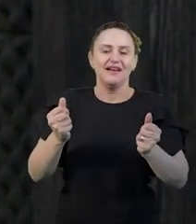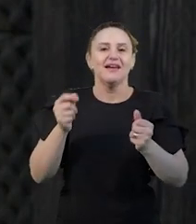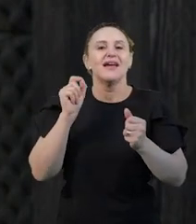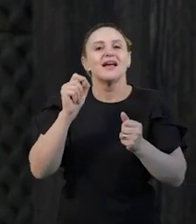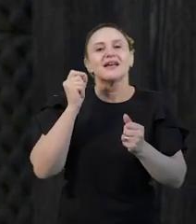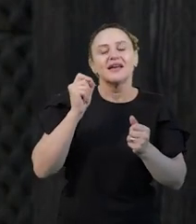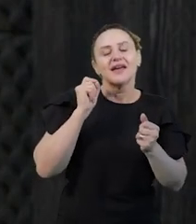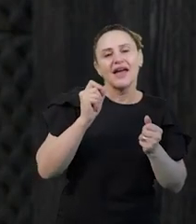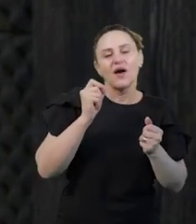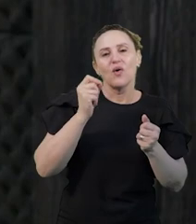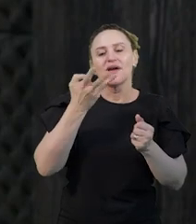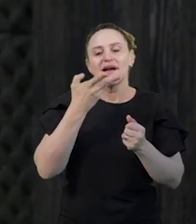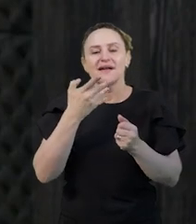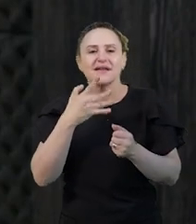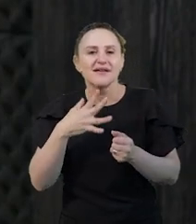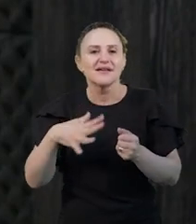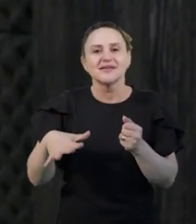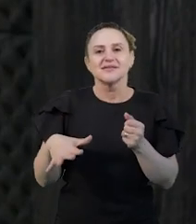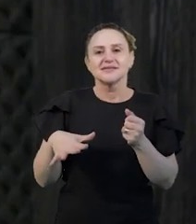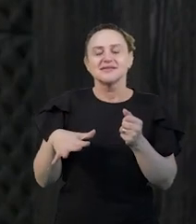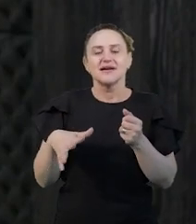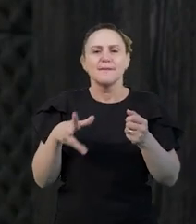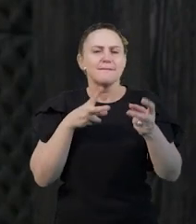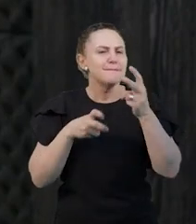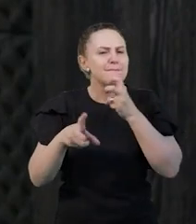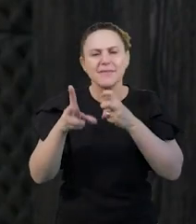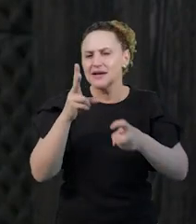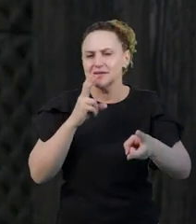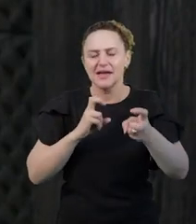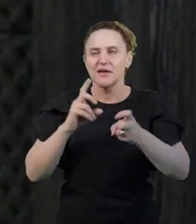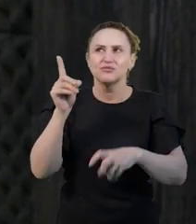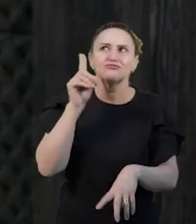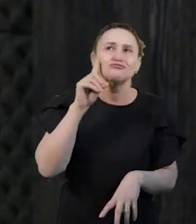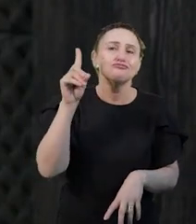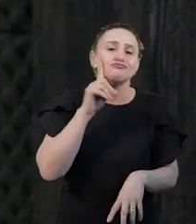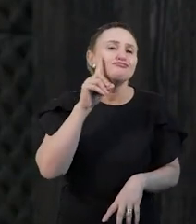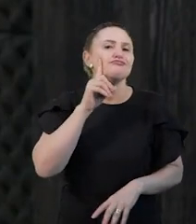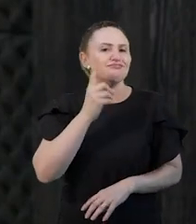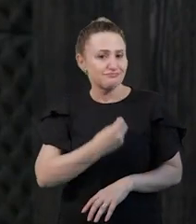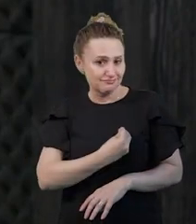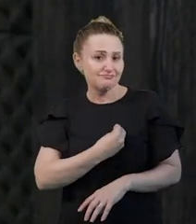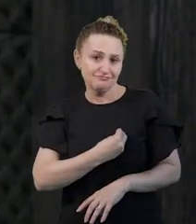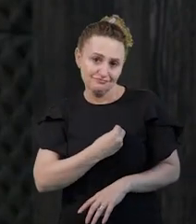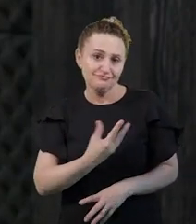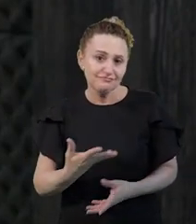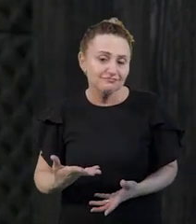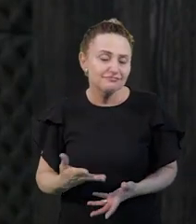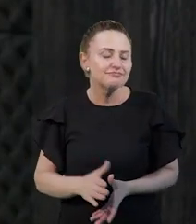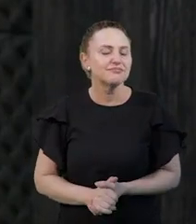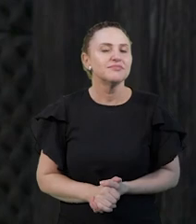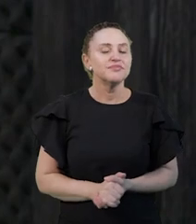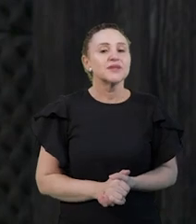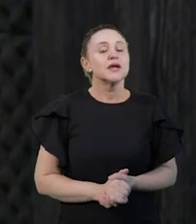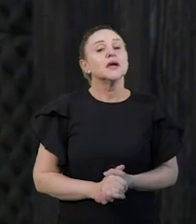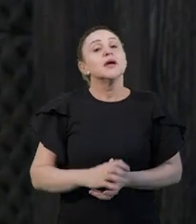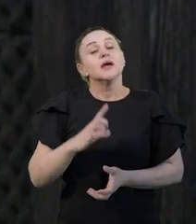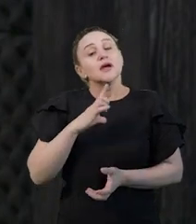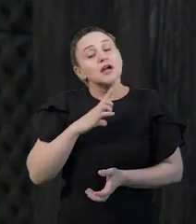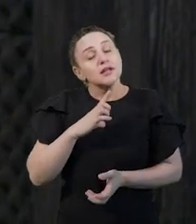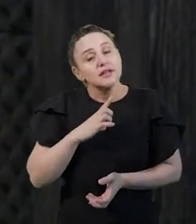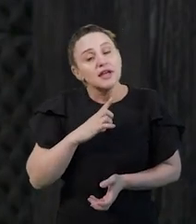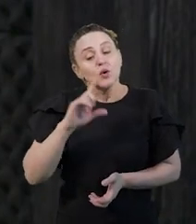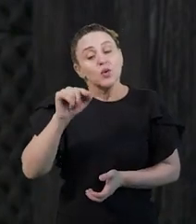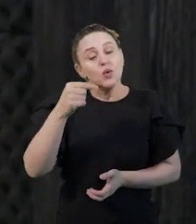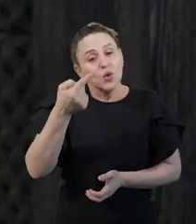percebe no seu externo, no seu dia a dia. Então, mas ainda ali já começa um outro tipo de